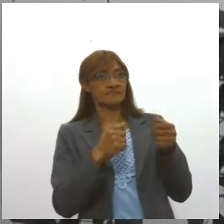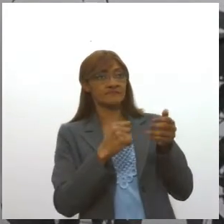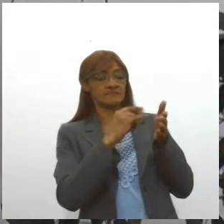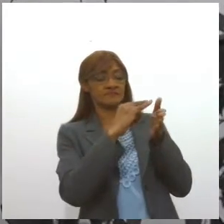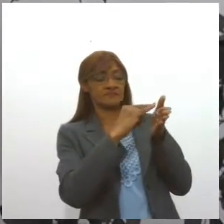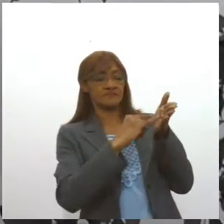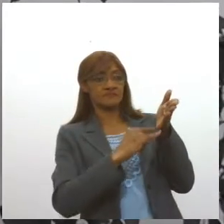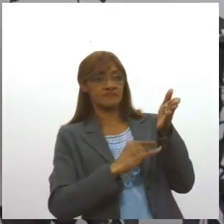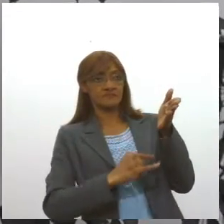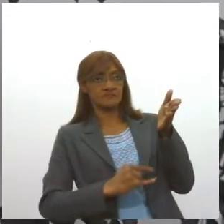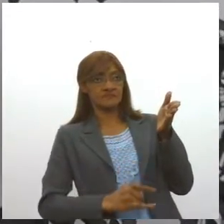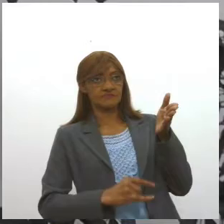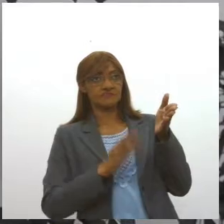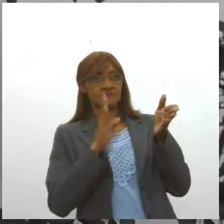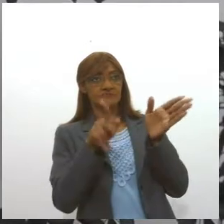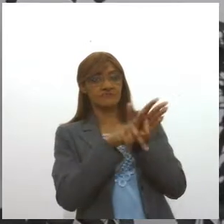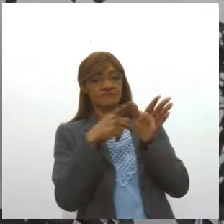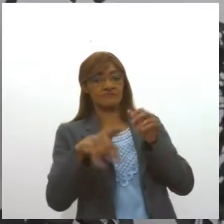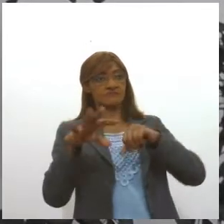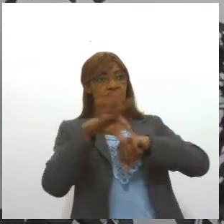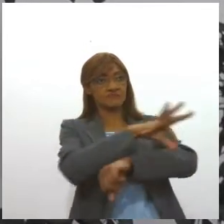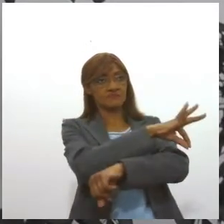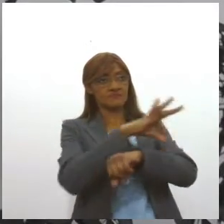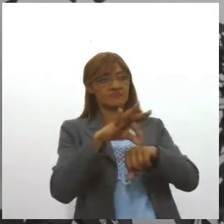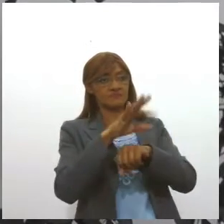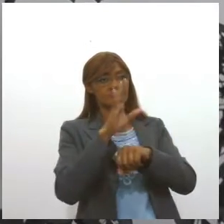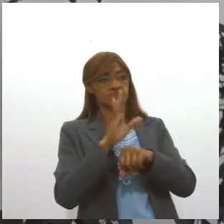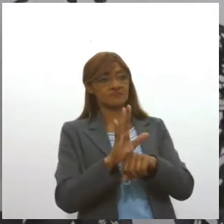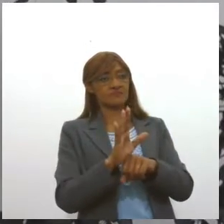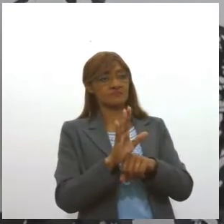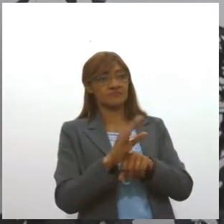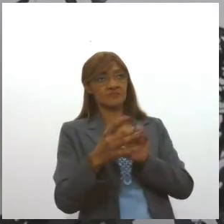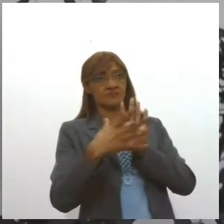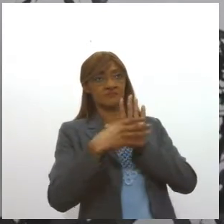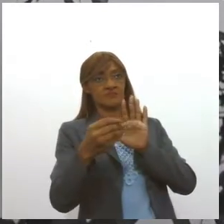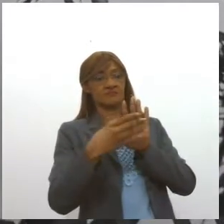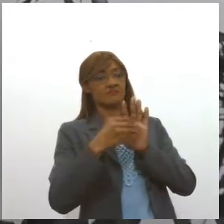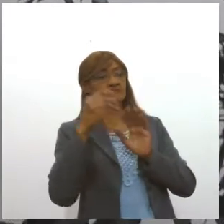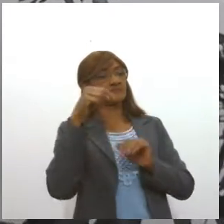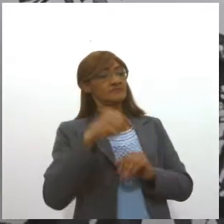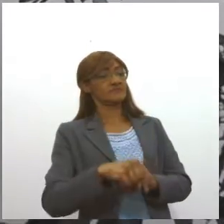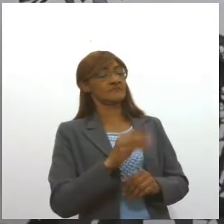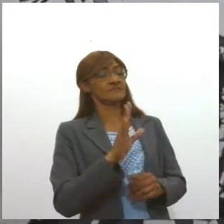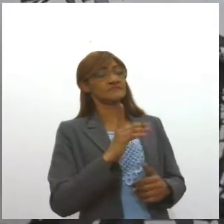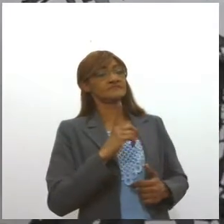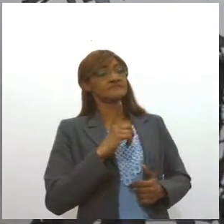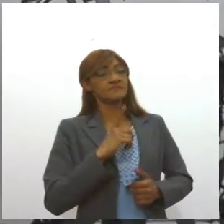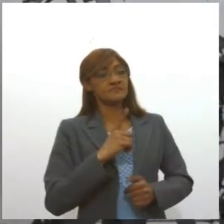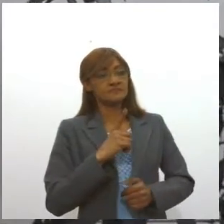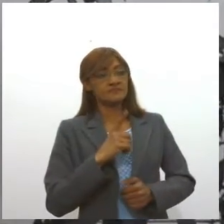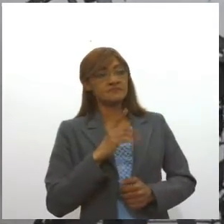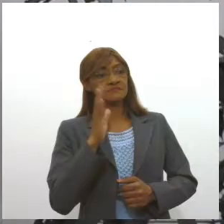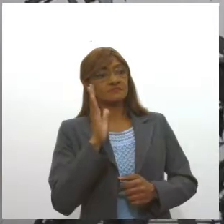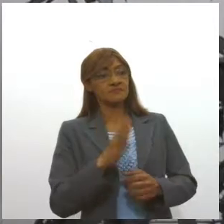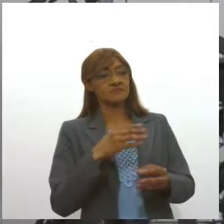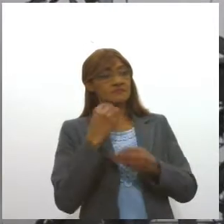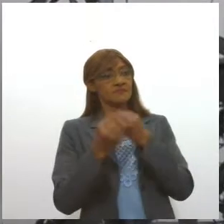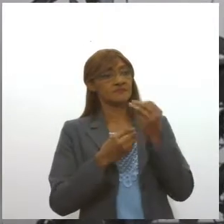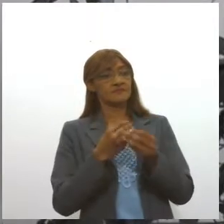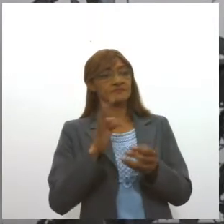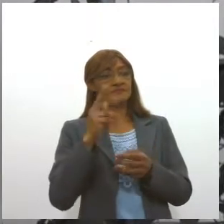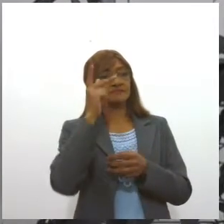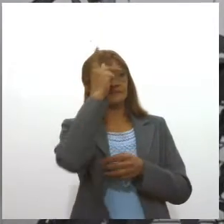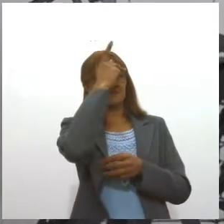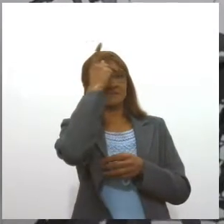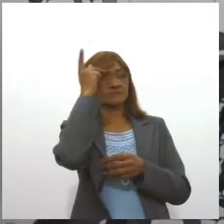arquitetônica do projeto, que nós temos, inclusive, um modelo aqui já para servir exatamente para essas pessoas, e também